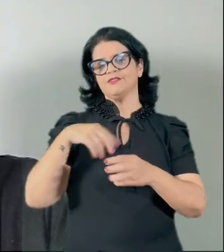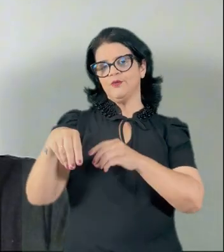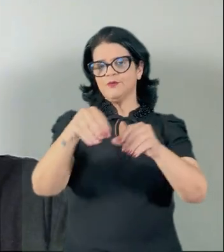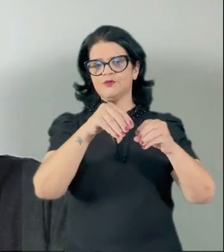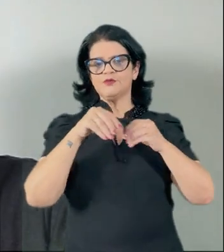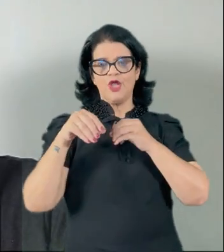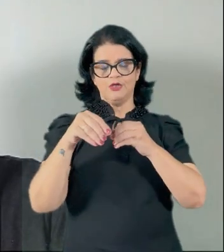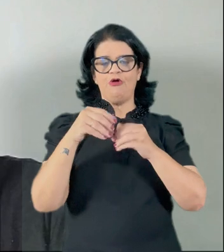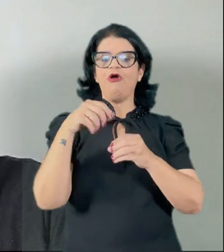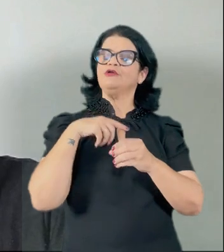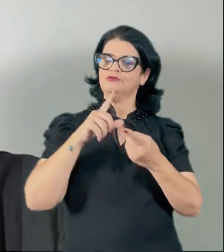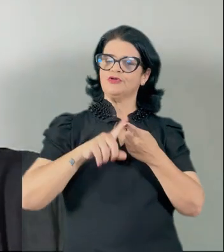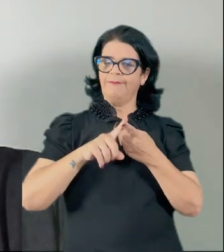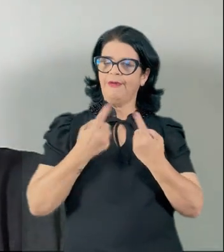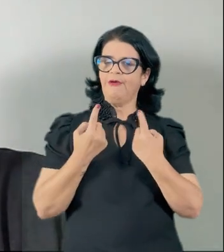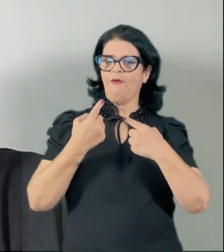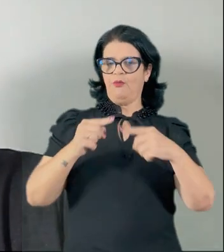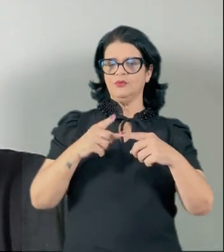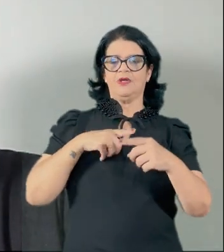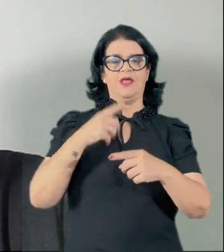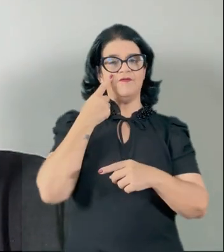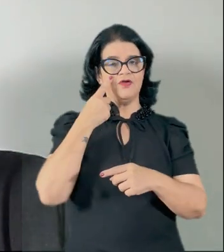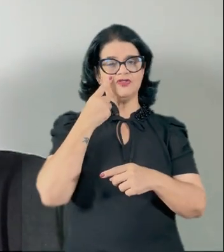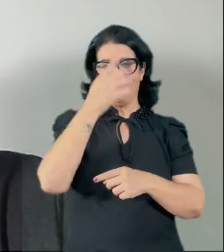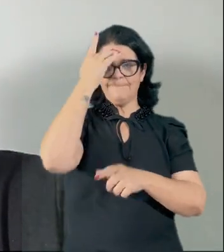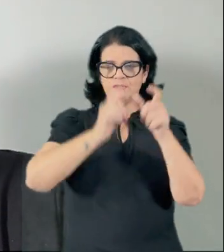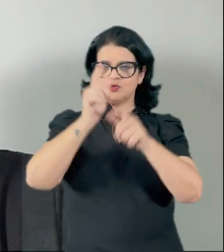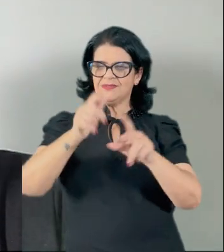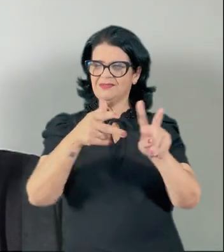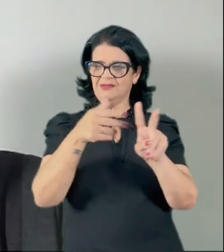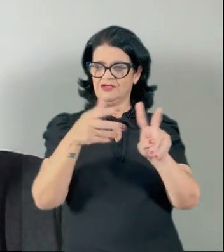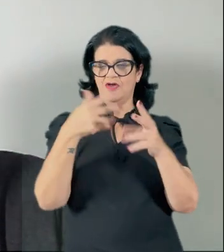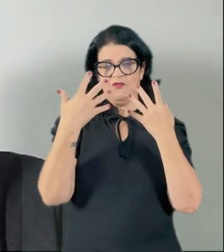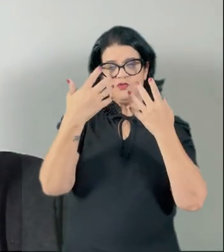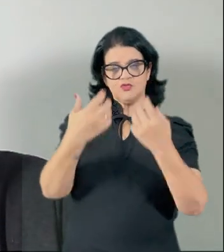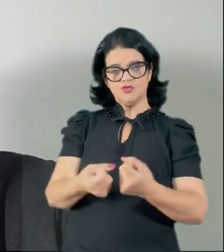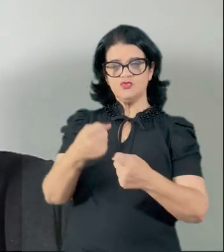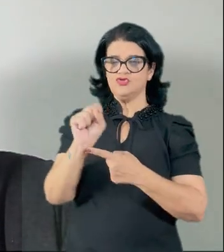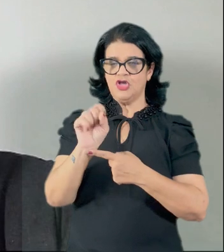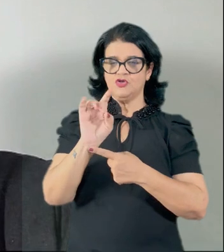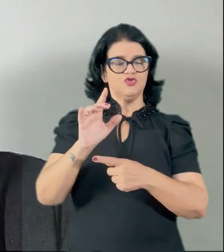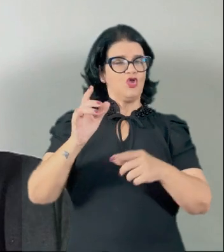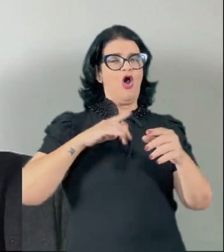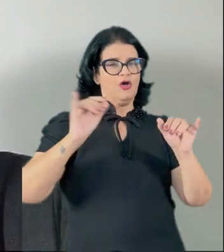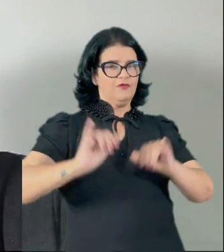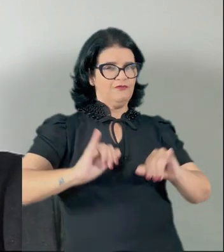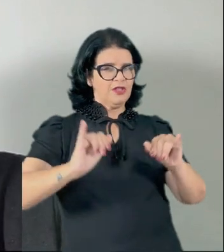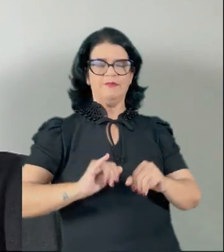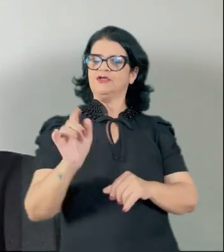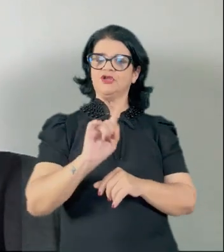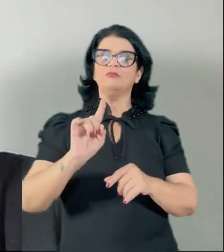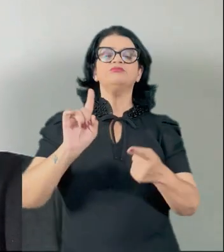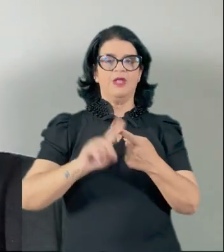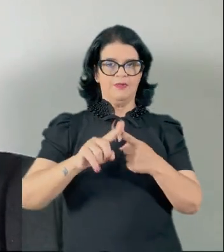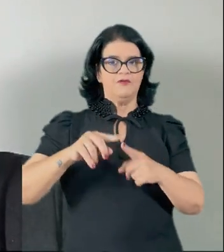invasões de seus territórios tradicionais. Detalhe, os povos indígenas não foram sujeitos passivos da história, vítimas apenas.